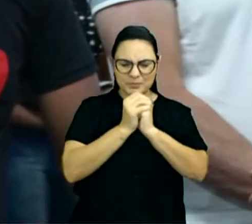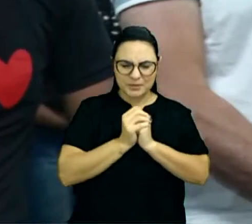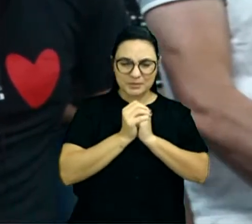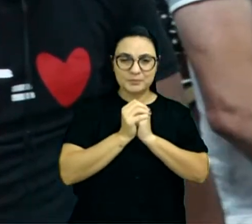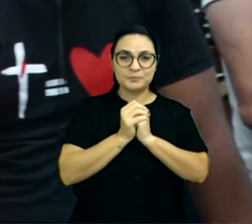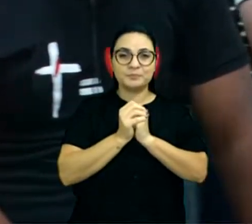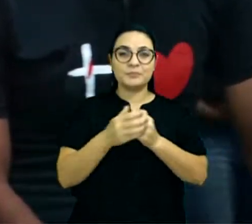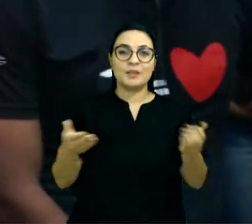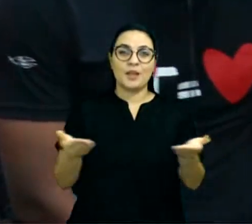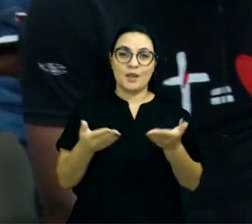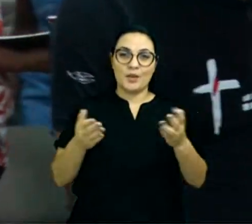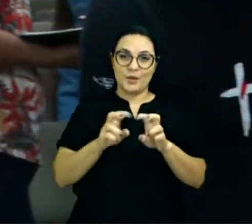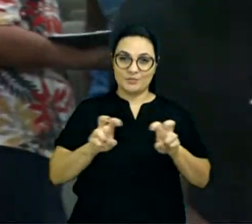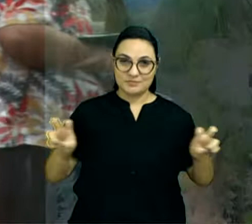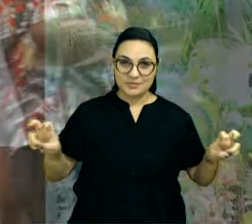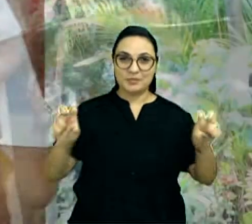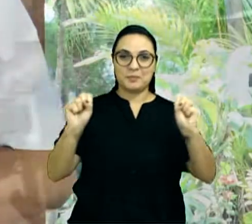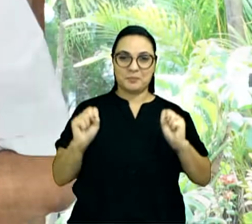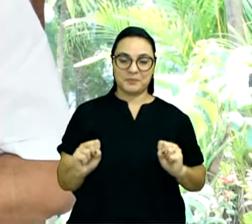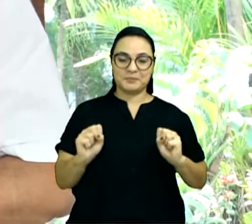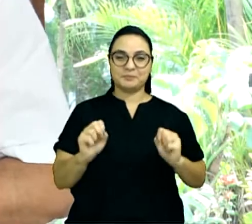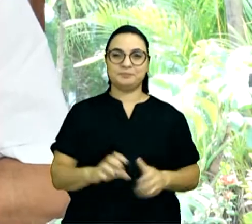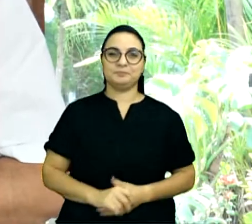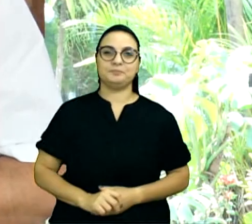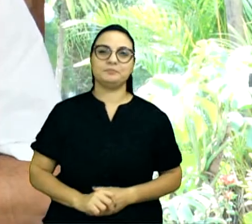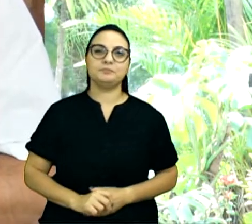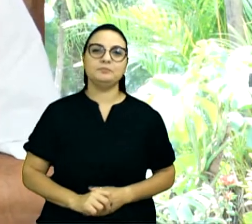Pode sentar, meus queridos. Glória a Deus.